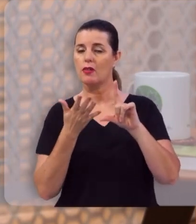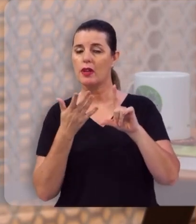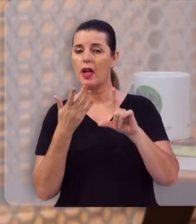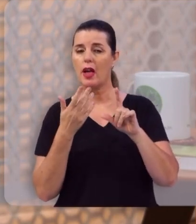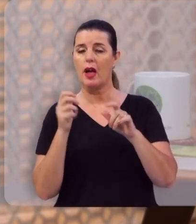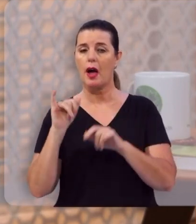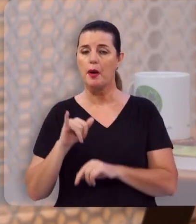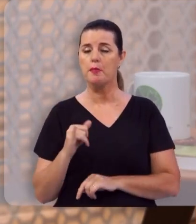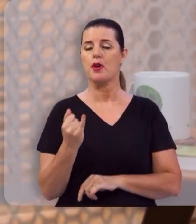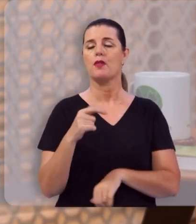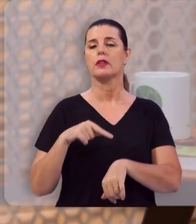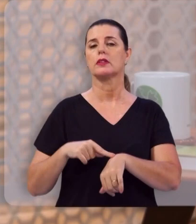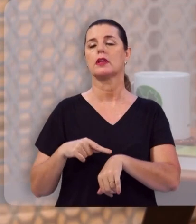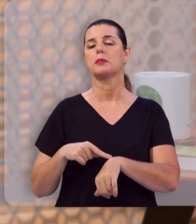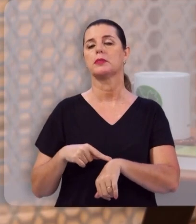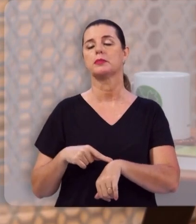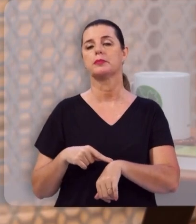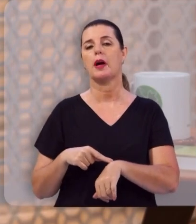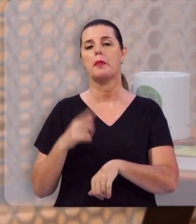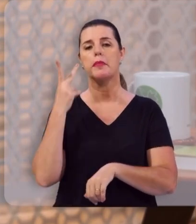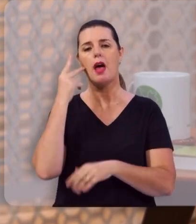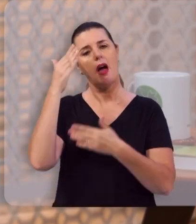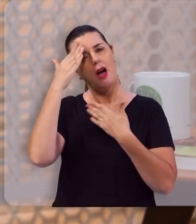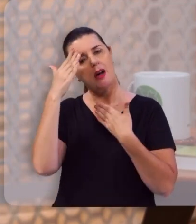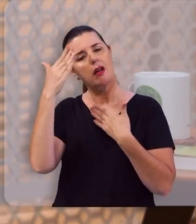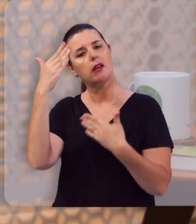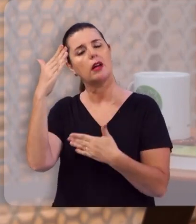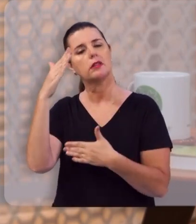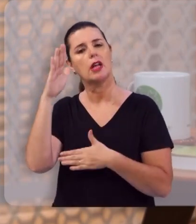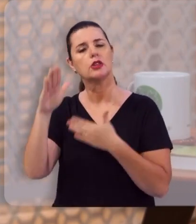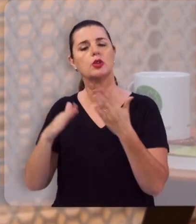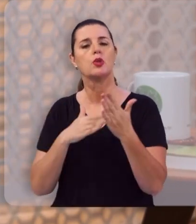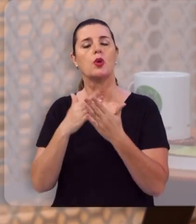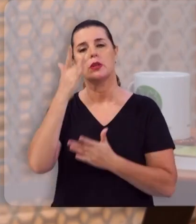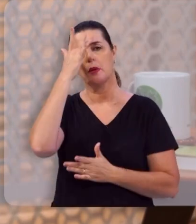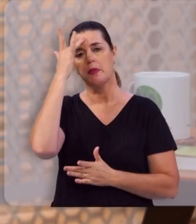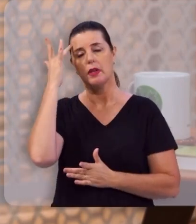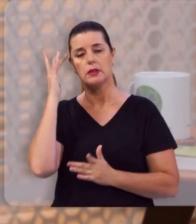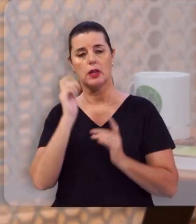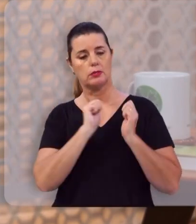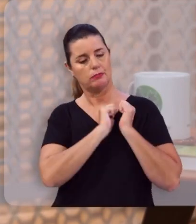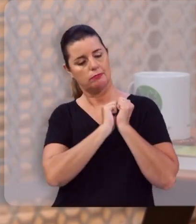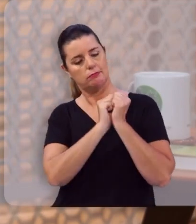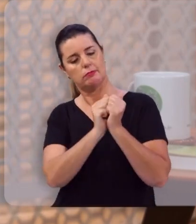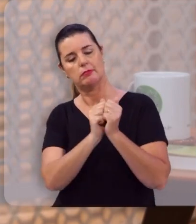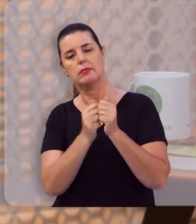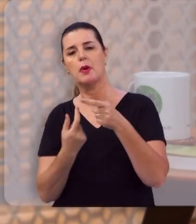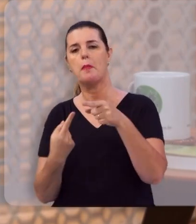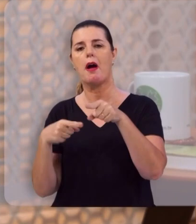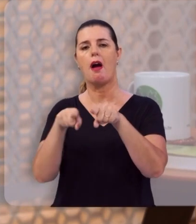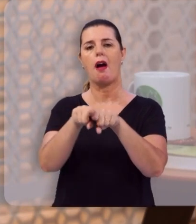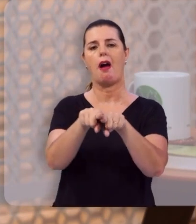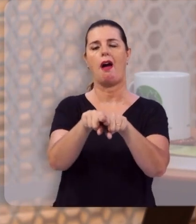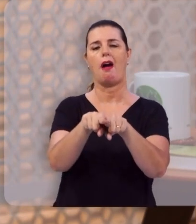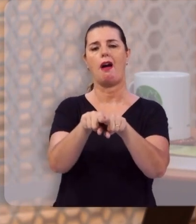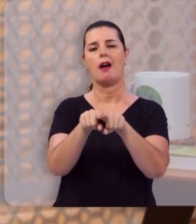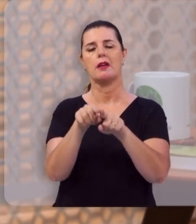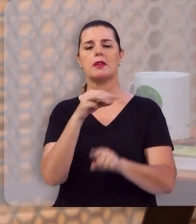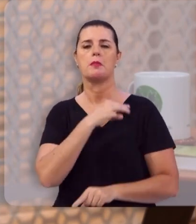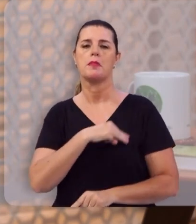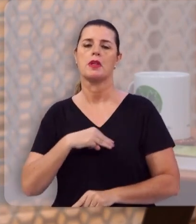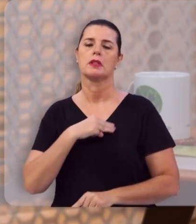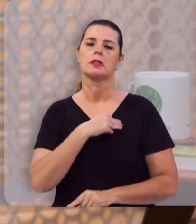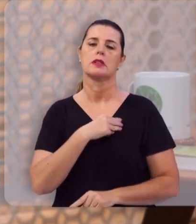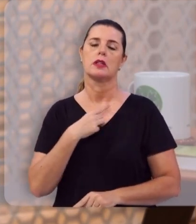gostaria de aproveitar essa oportunidade para agradecer a todos aqueles que têm sido os nossos parceiros em